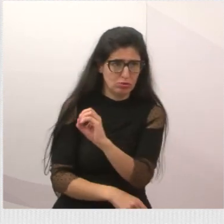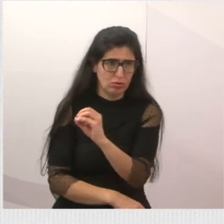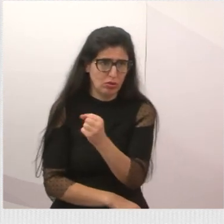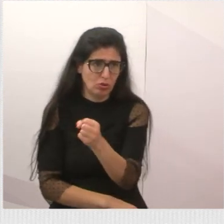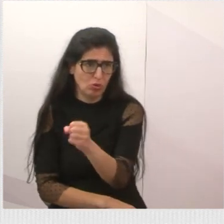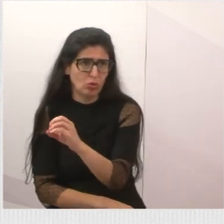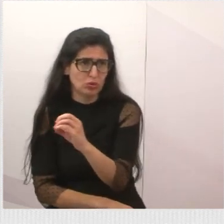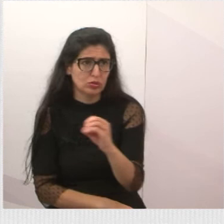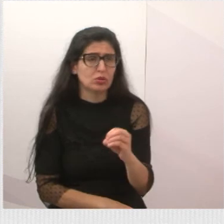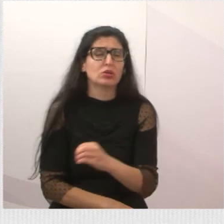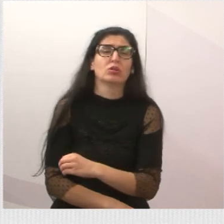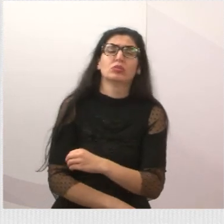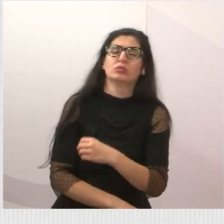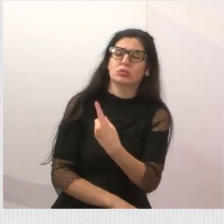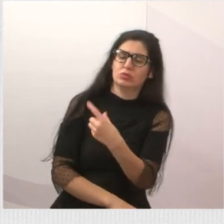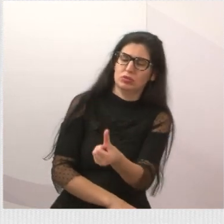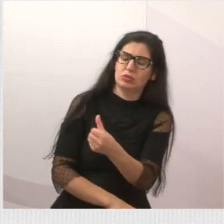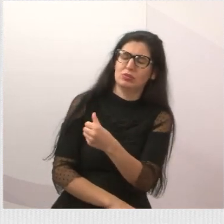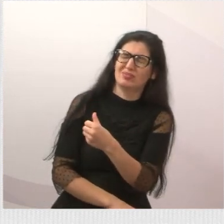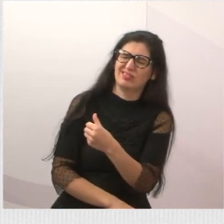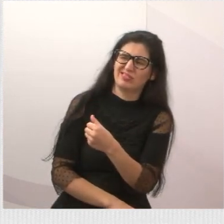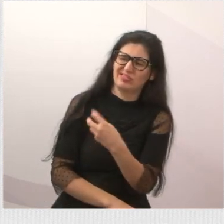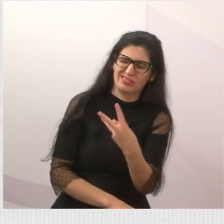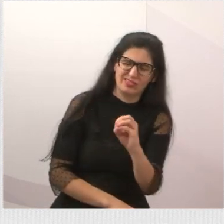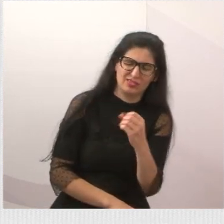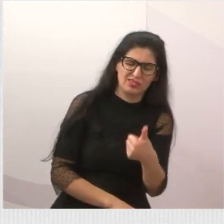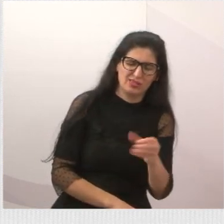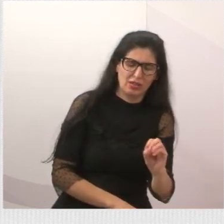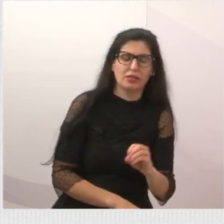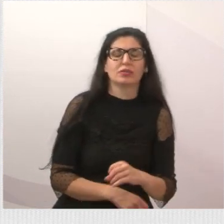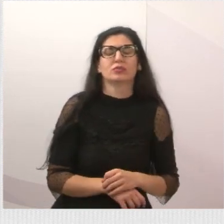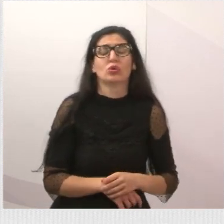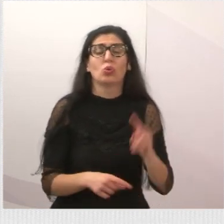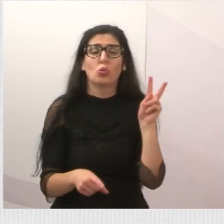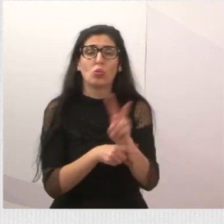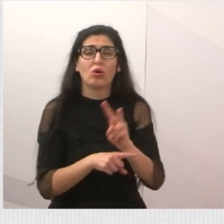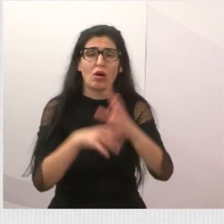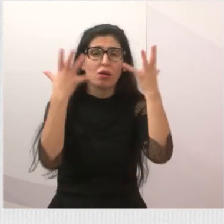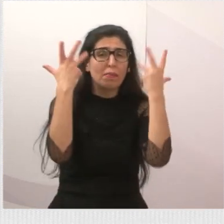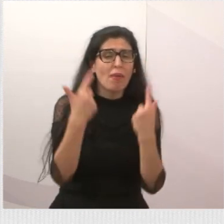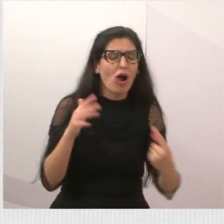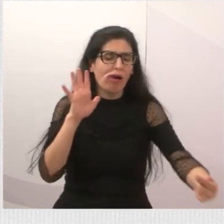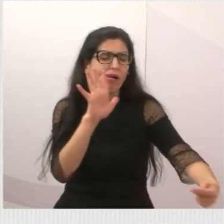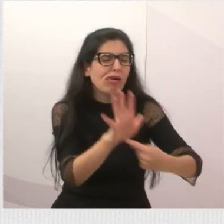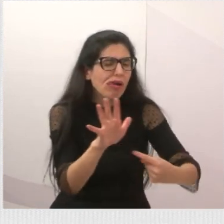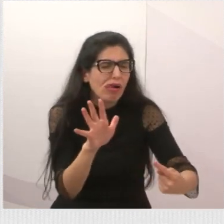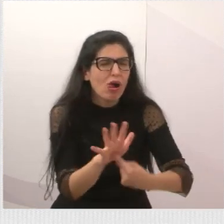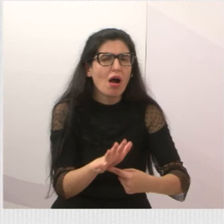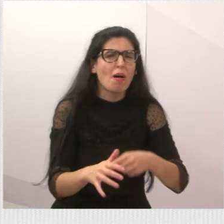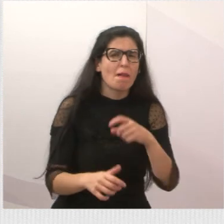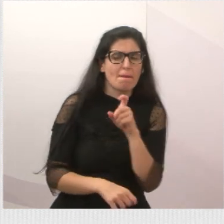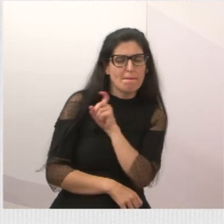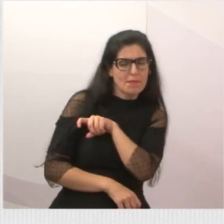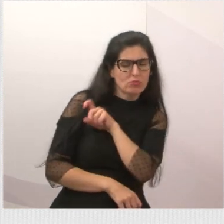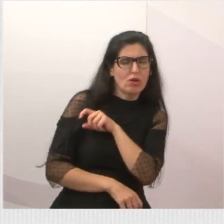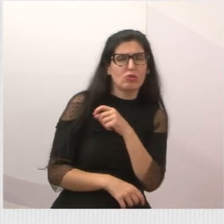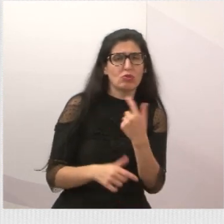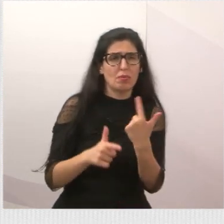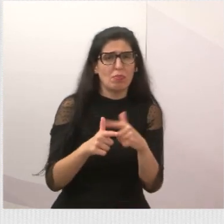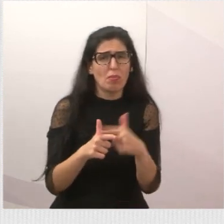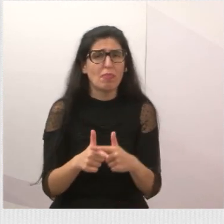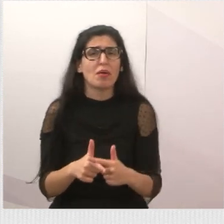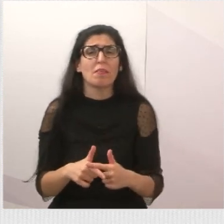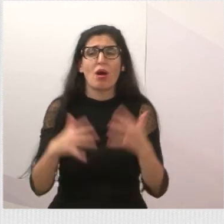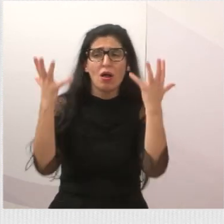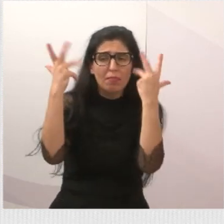0800-163010. A Diretoria de Proteção aos Animais, ela averiga denúncia de maus tratos e problemas com animais soltos na